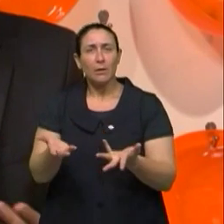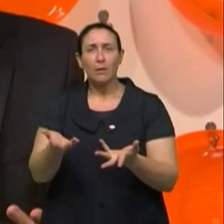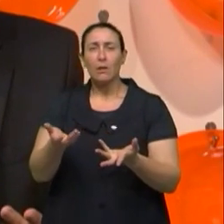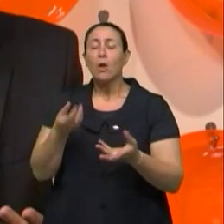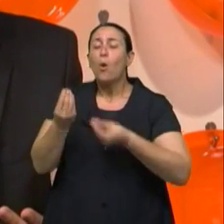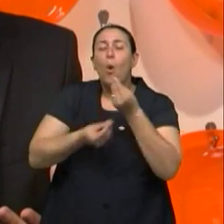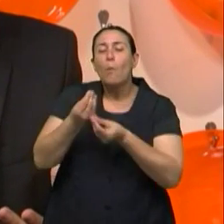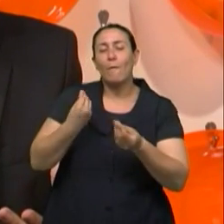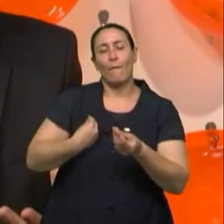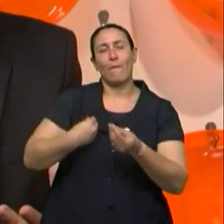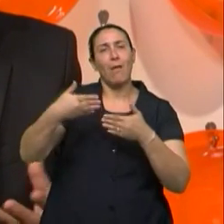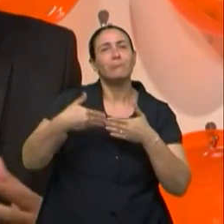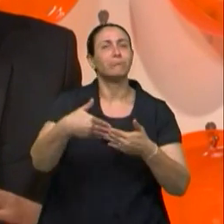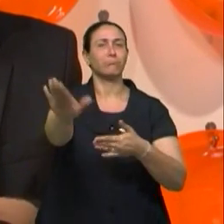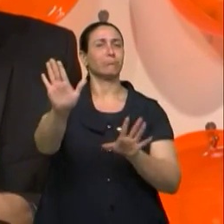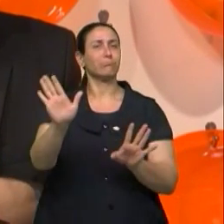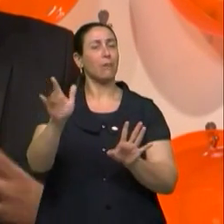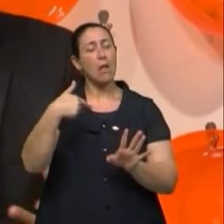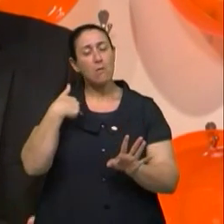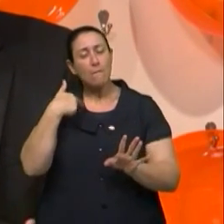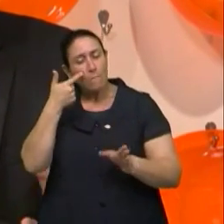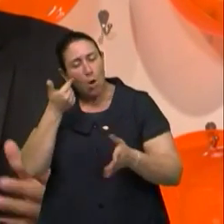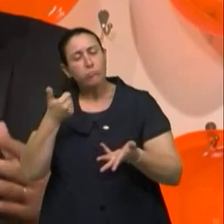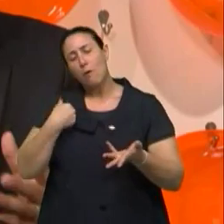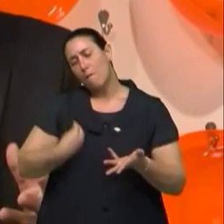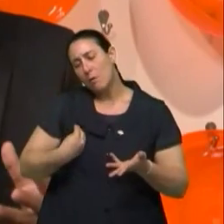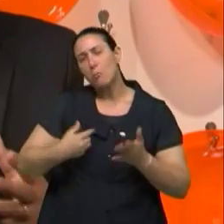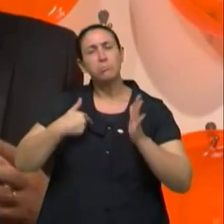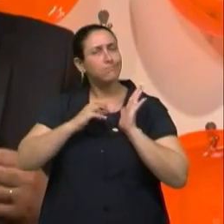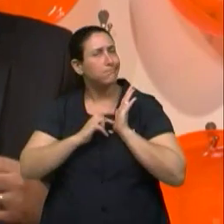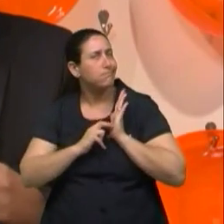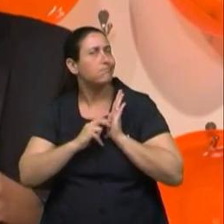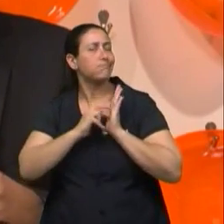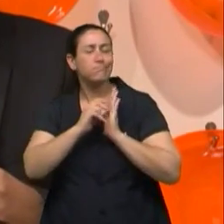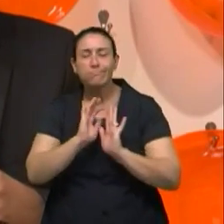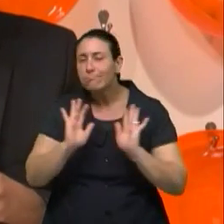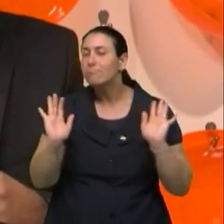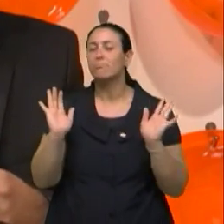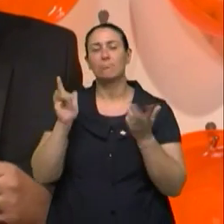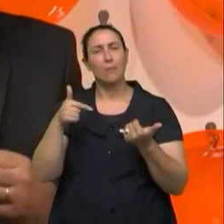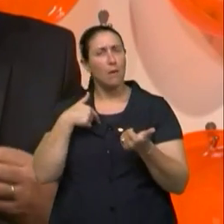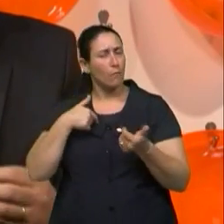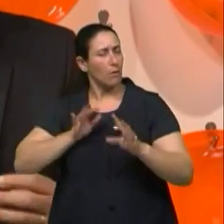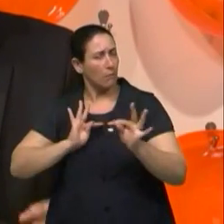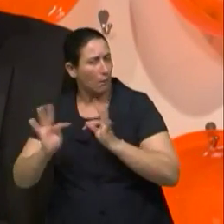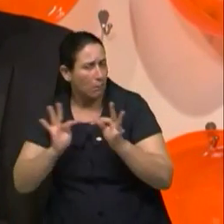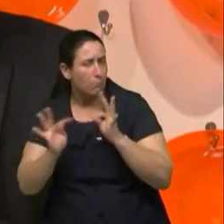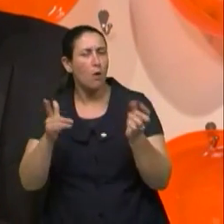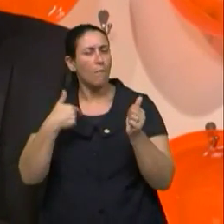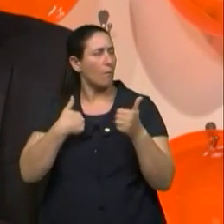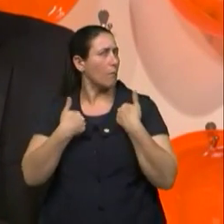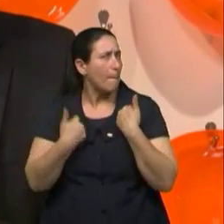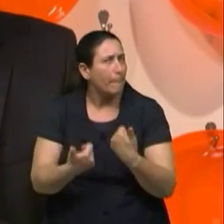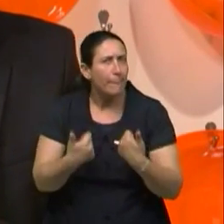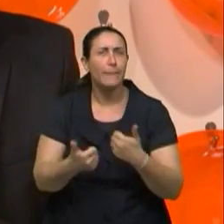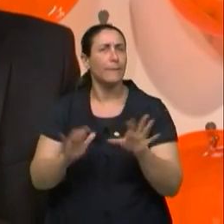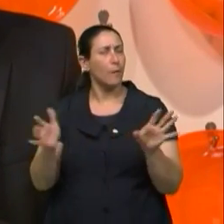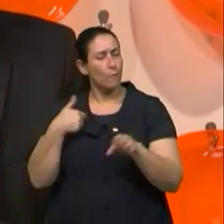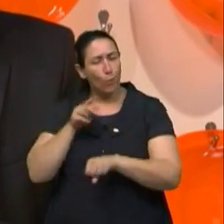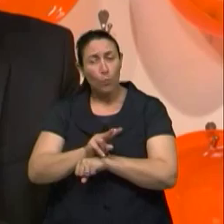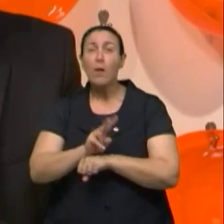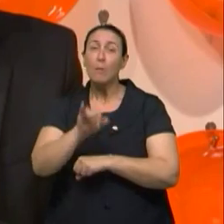a partir de agora? é que eu vou viver, né? Eu vou viver a minha vida com o vírus, eu vou me tratar, eu vou ficar bem, e isso é